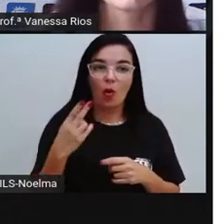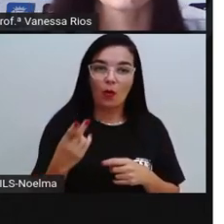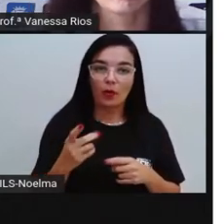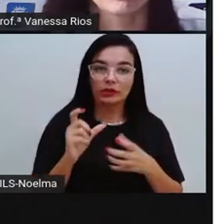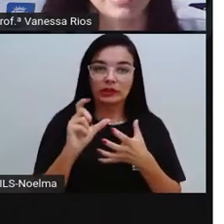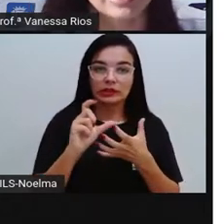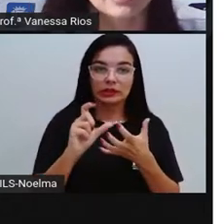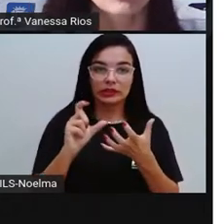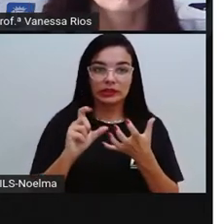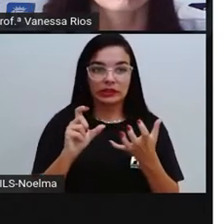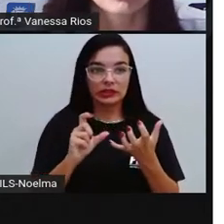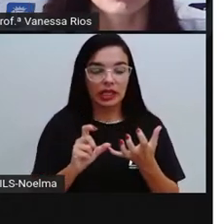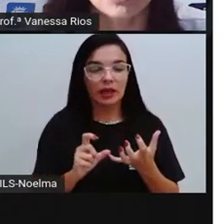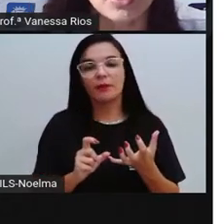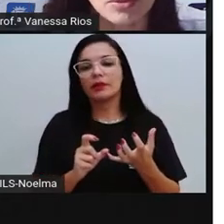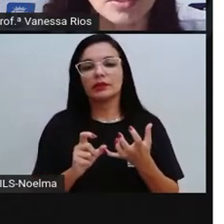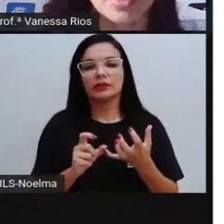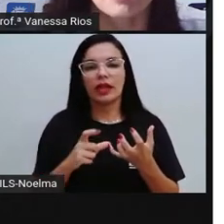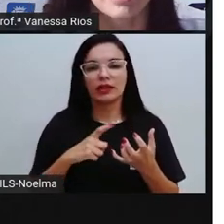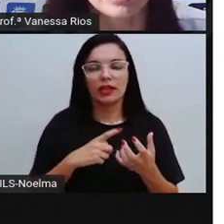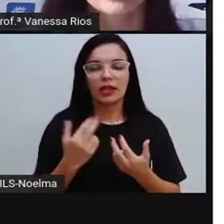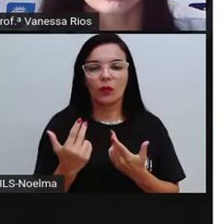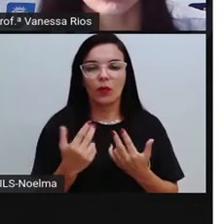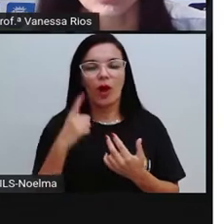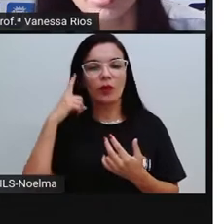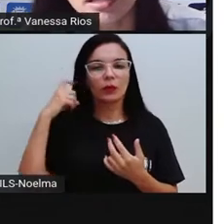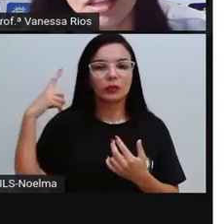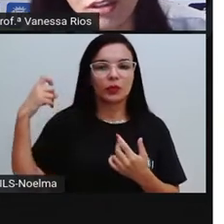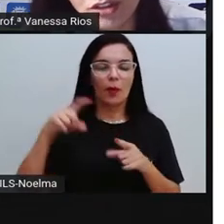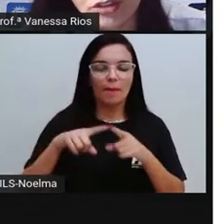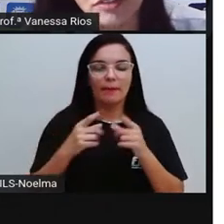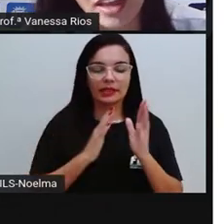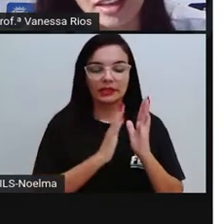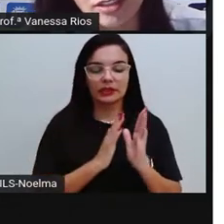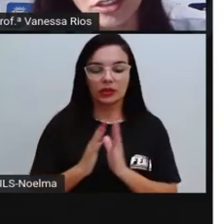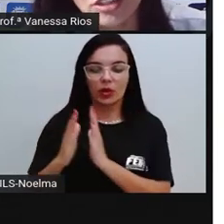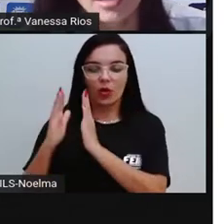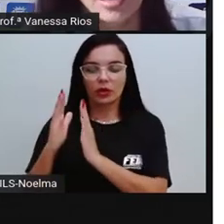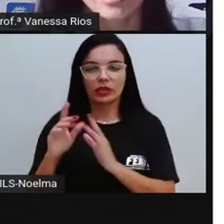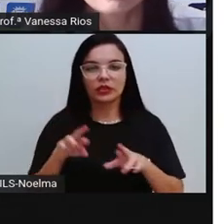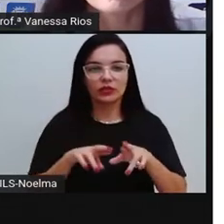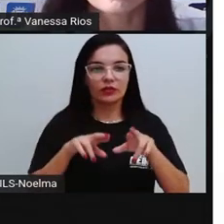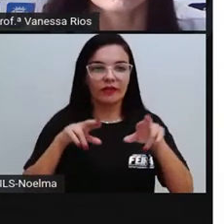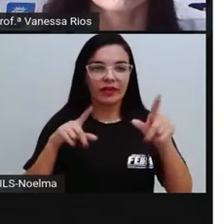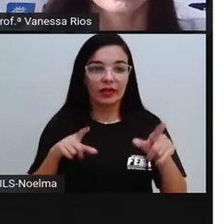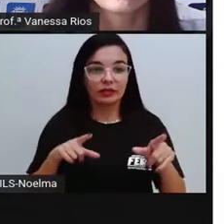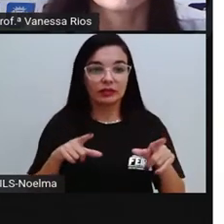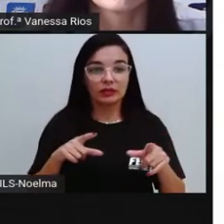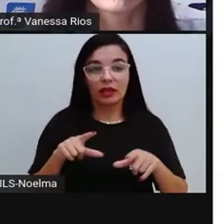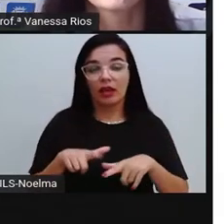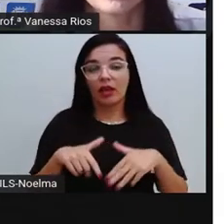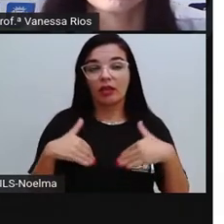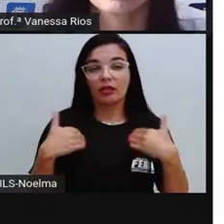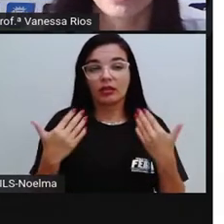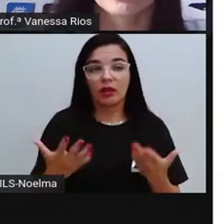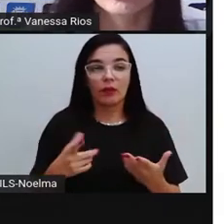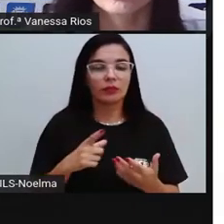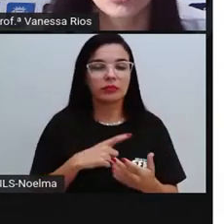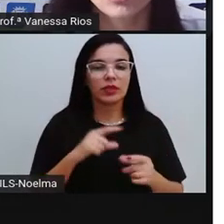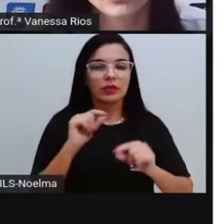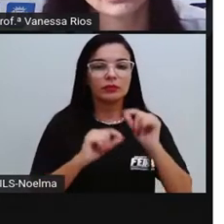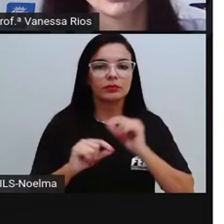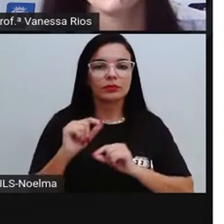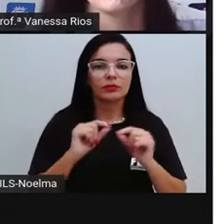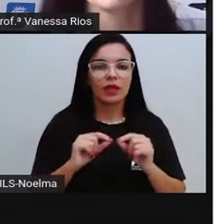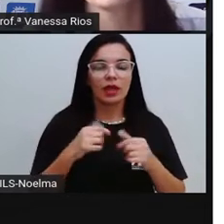sílabas formadas com os mesmos sons, mas em ordem diferente. A intenção do trava-línguas aí é a espécie